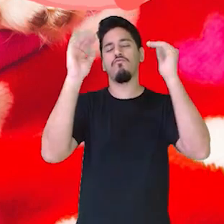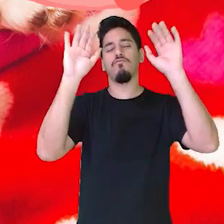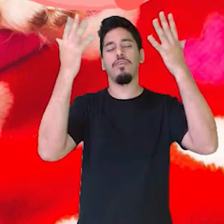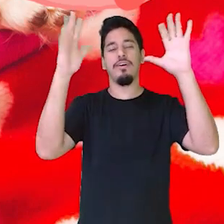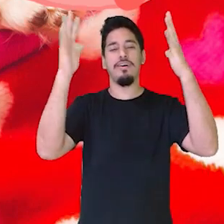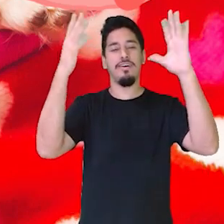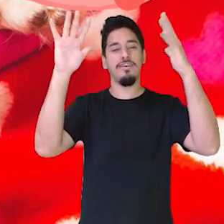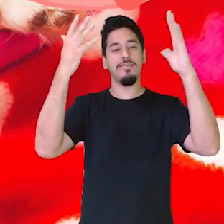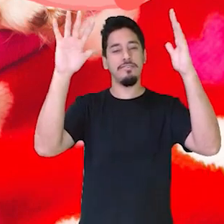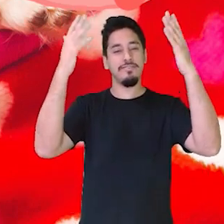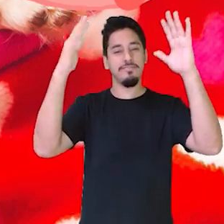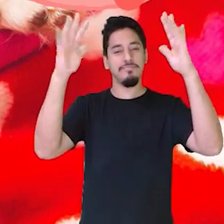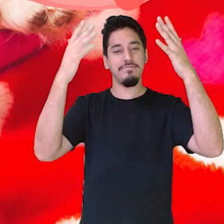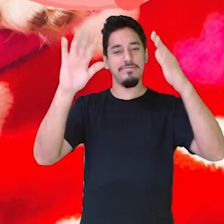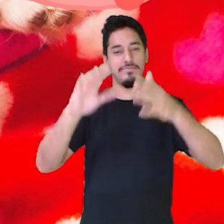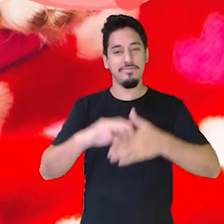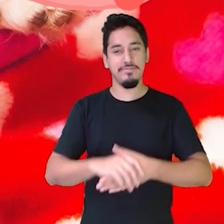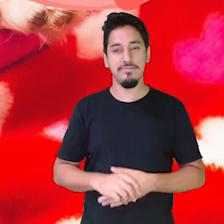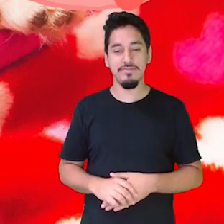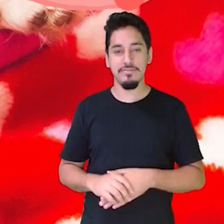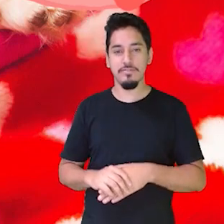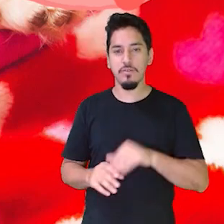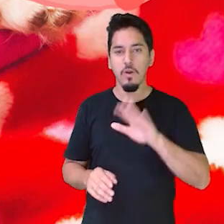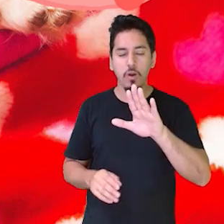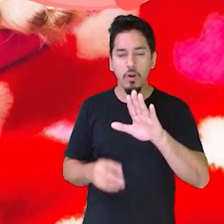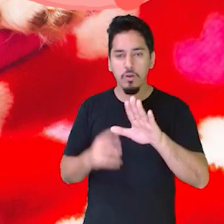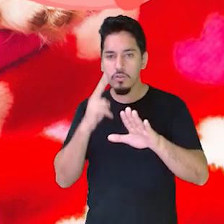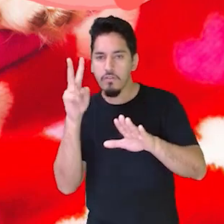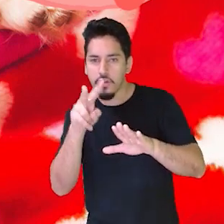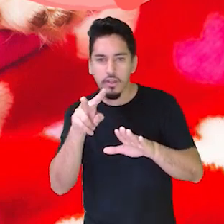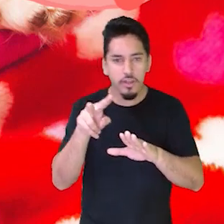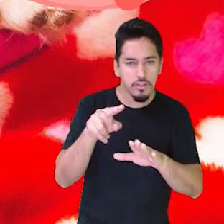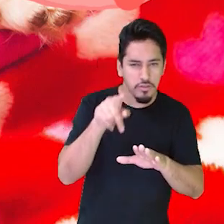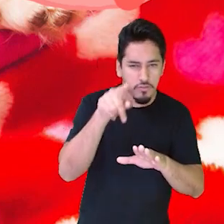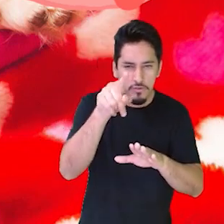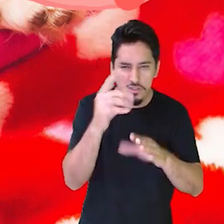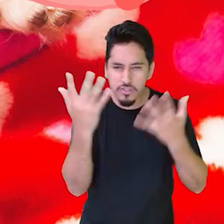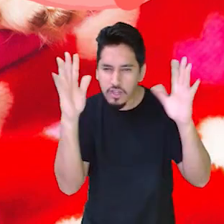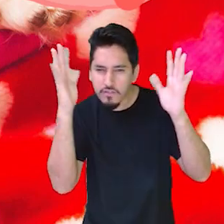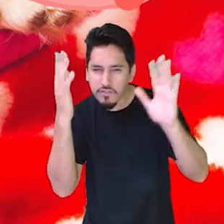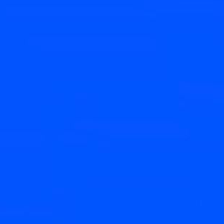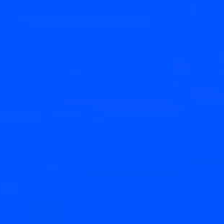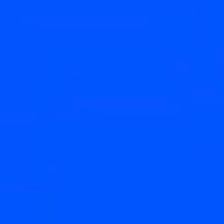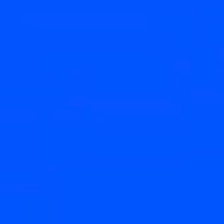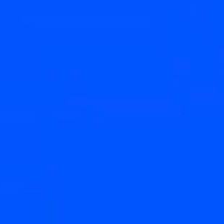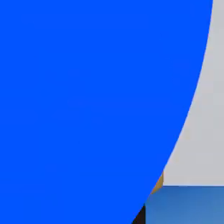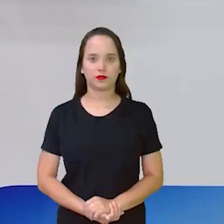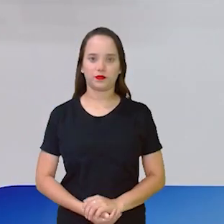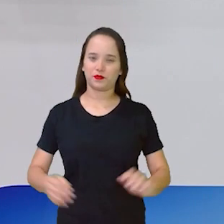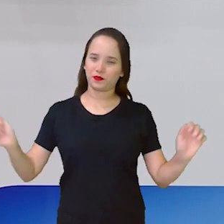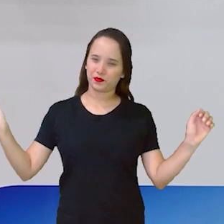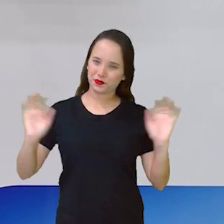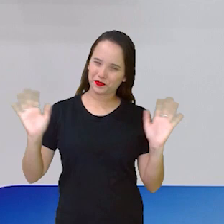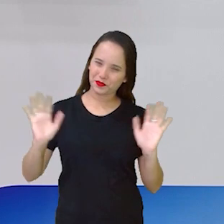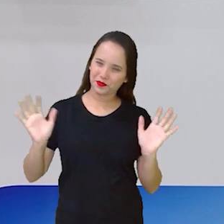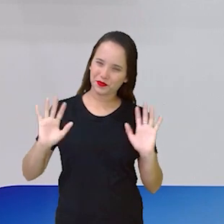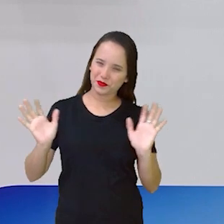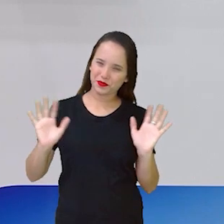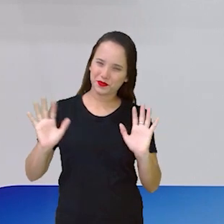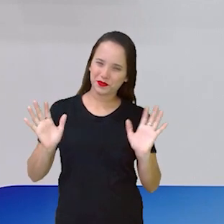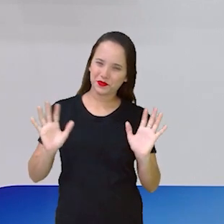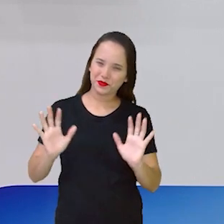Levanta a mão. estou olhando aqui. O é que está dizendo? Só um minutinho. Olá!